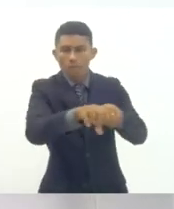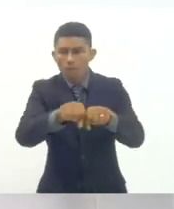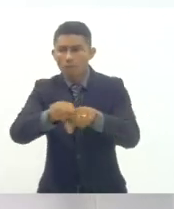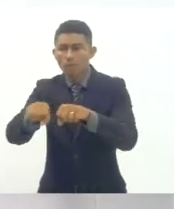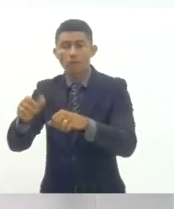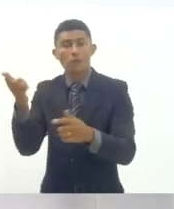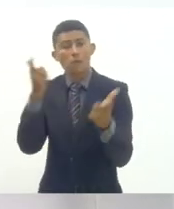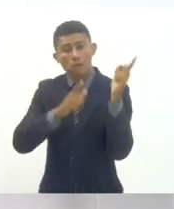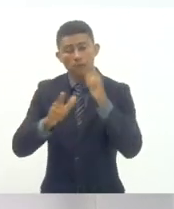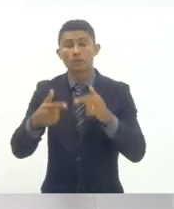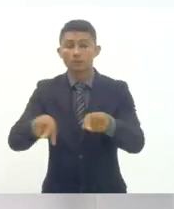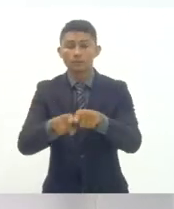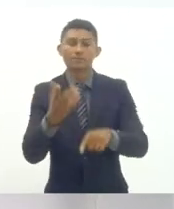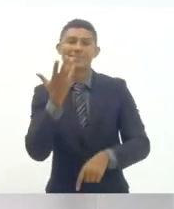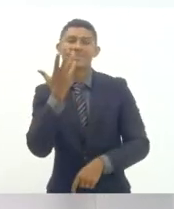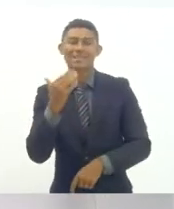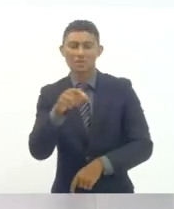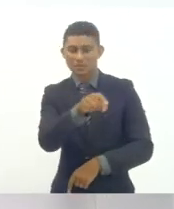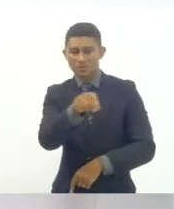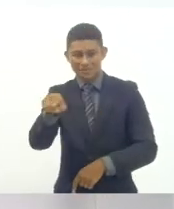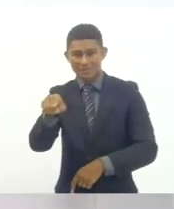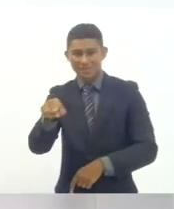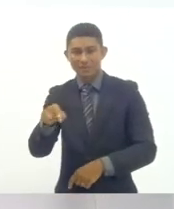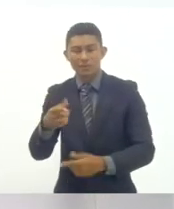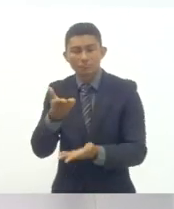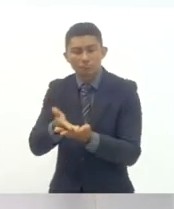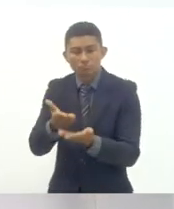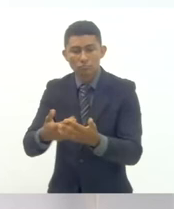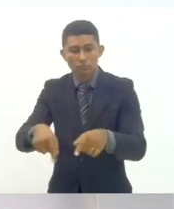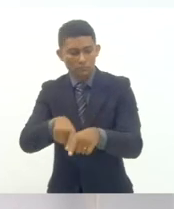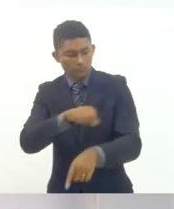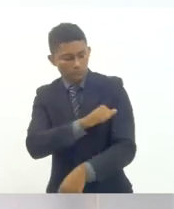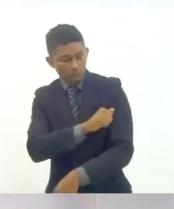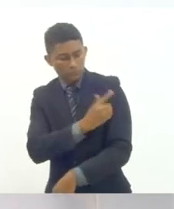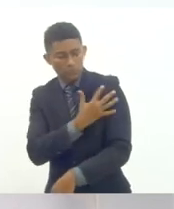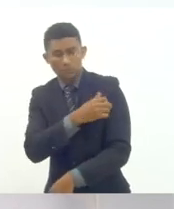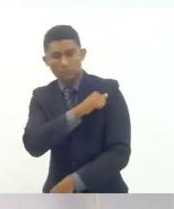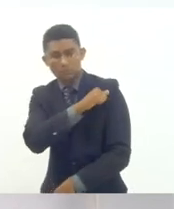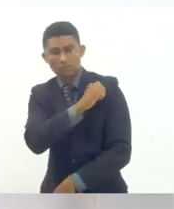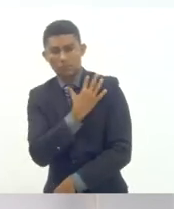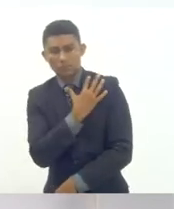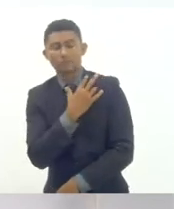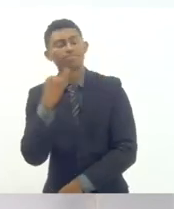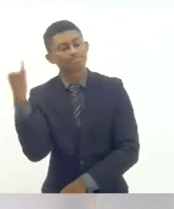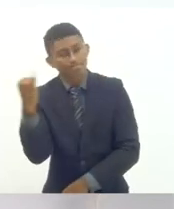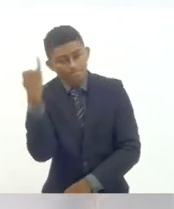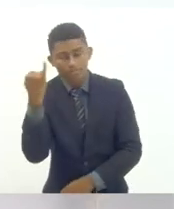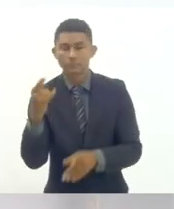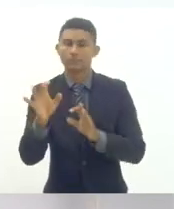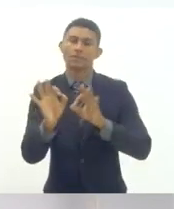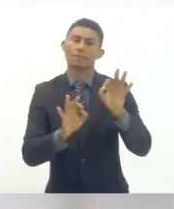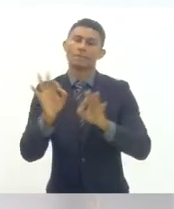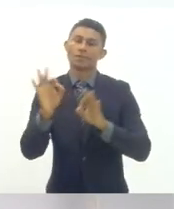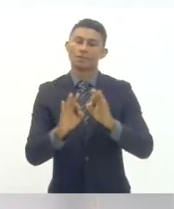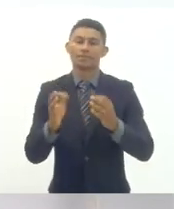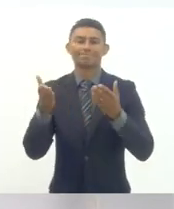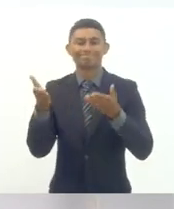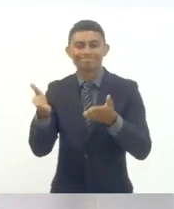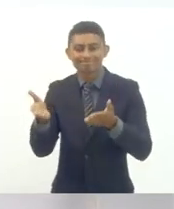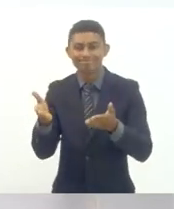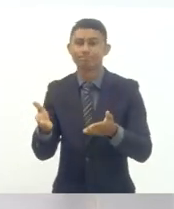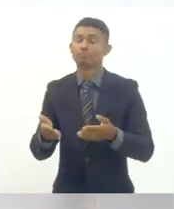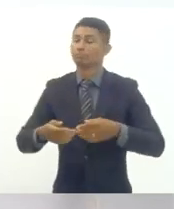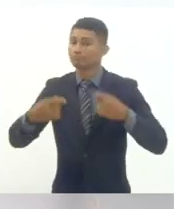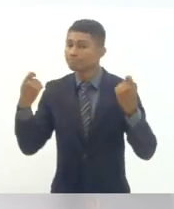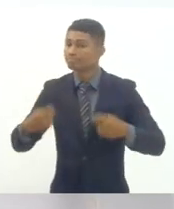educação infantil o ensino fundamental 1 e 2 e o ensino médio projeto que deve ser considerado desde a